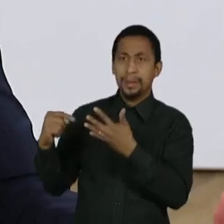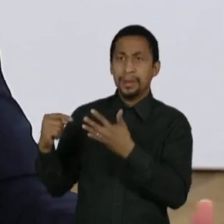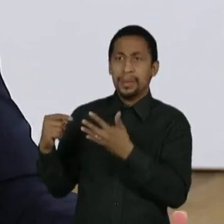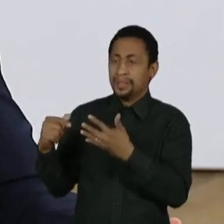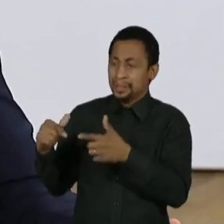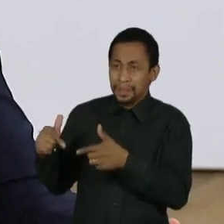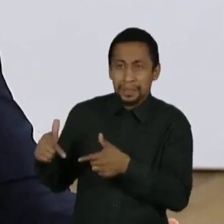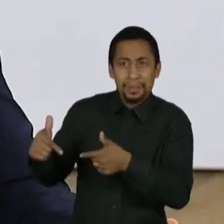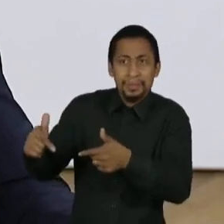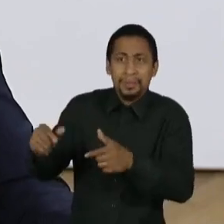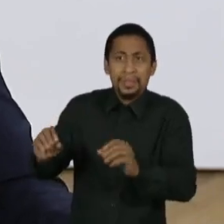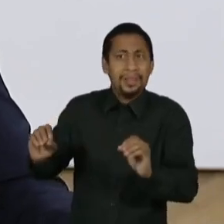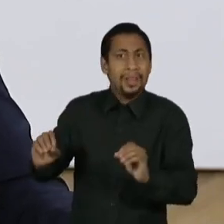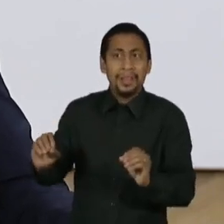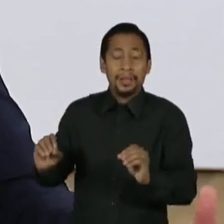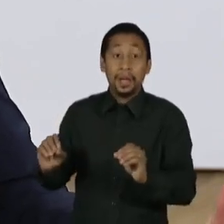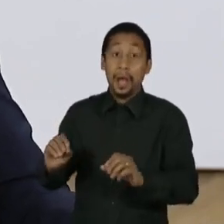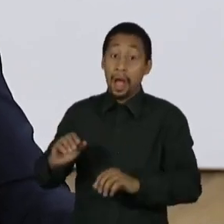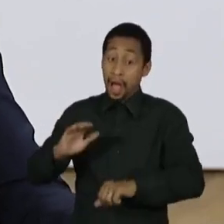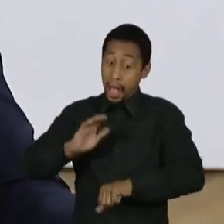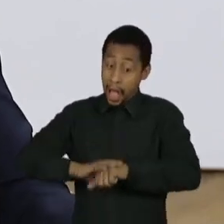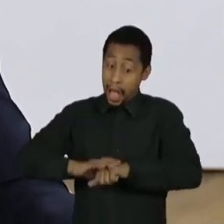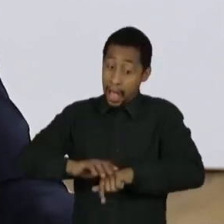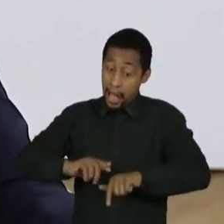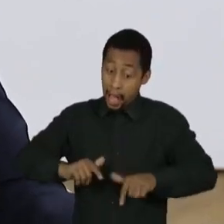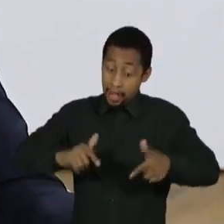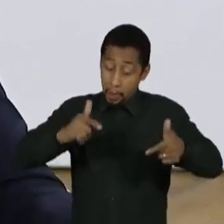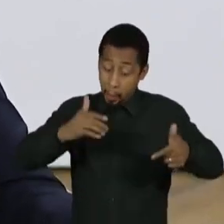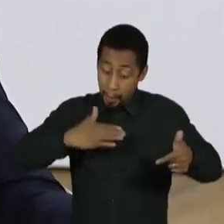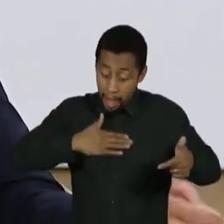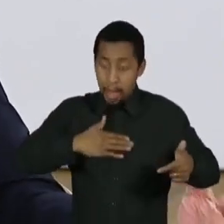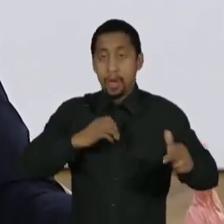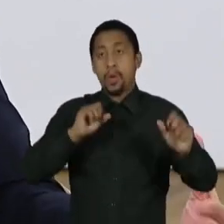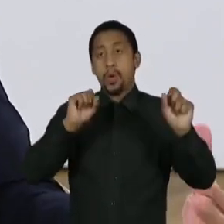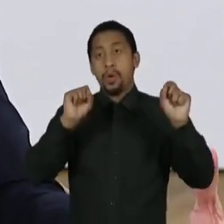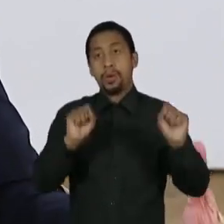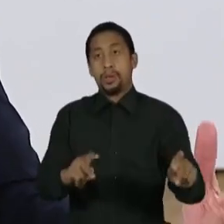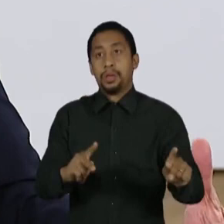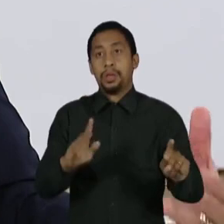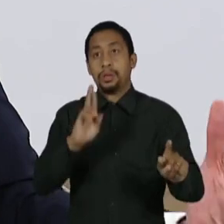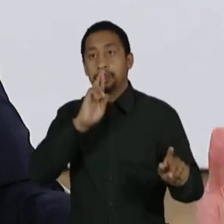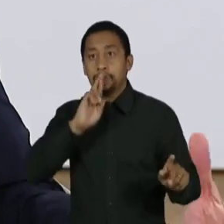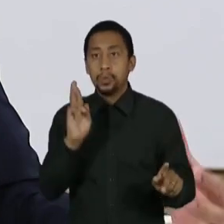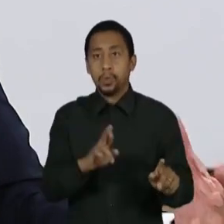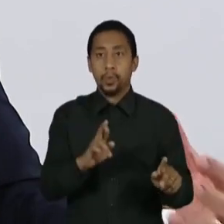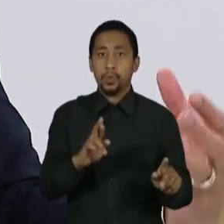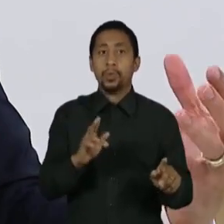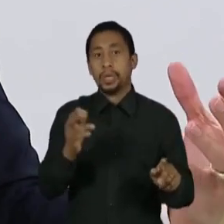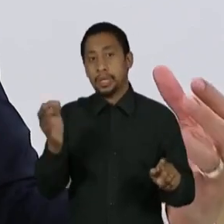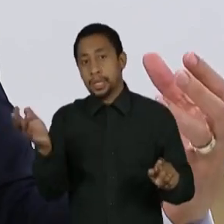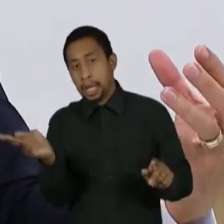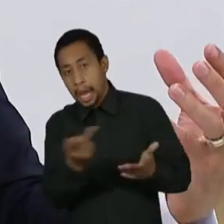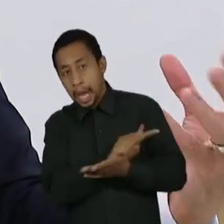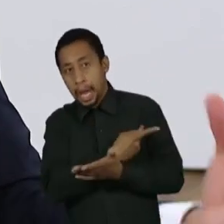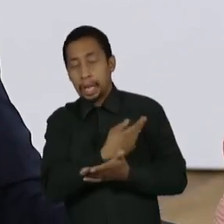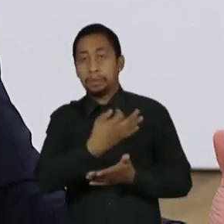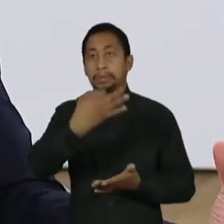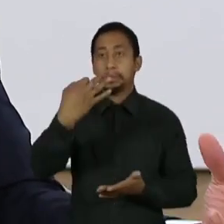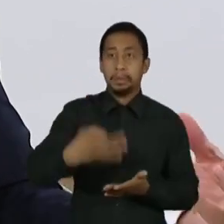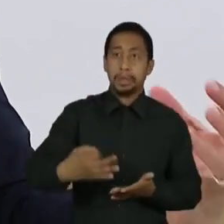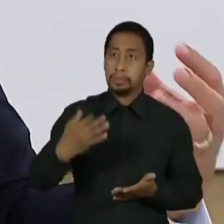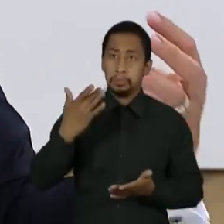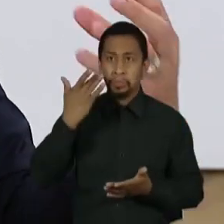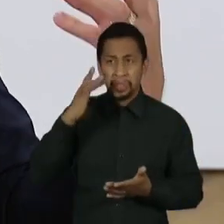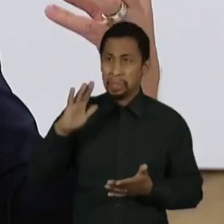Então, se for um ato meu, aí você vem. Você acha que está correto, você acha que não está correto. Eu penso que o PP é, inclusive, um prédio muito